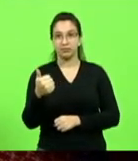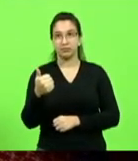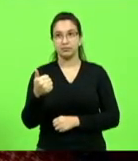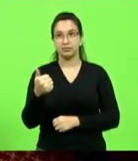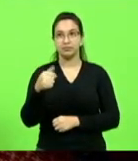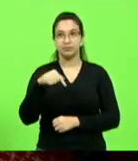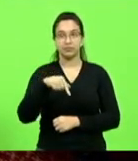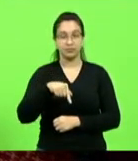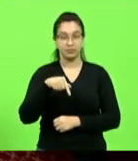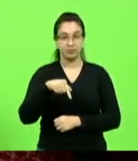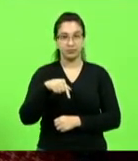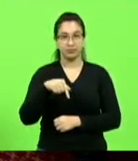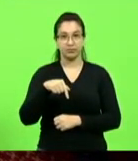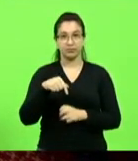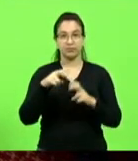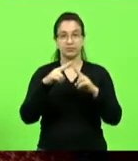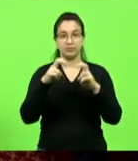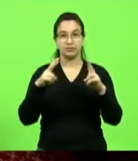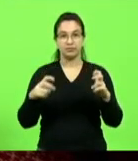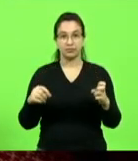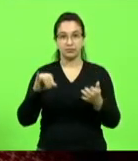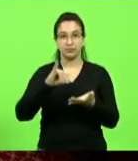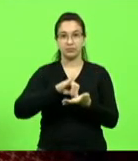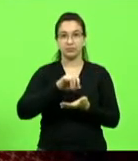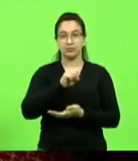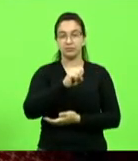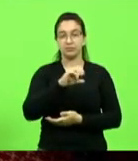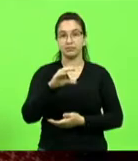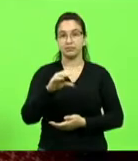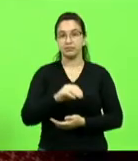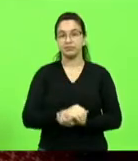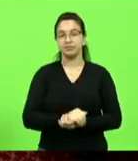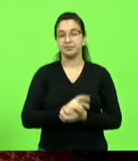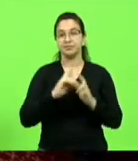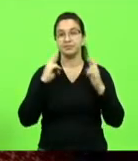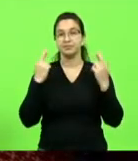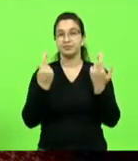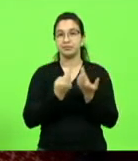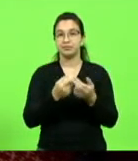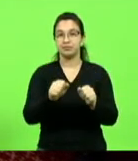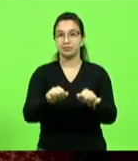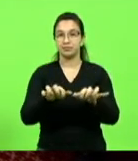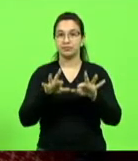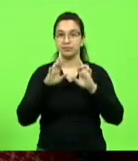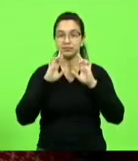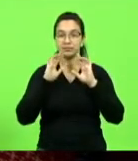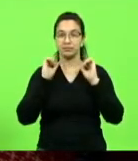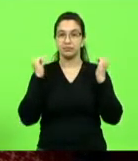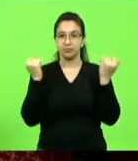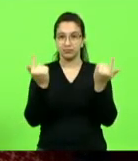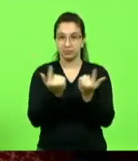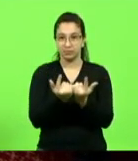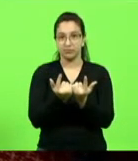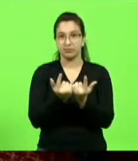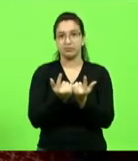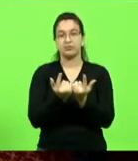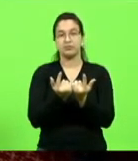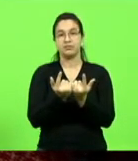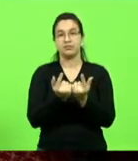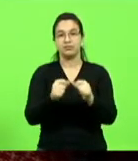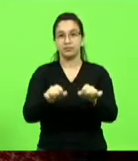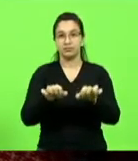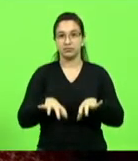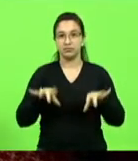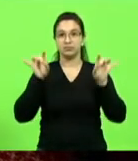nesta cidade de Florianópolis, capital do Estado de Santa Catarina, reuniu-se a Assembleia Legislativa em sessão extraordinária.